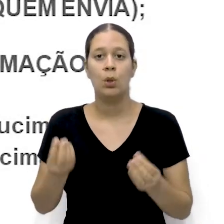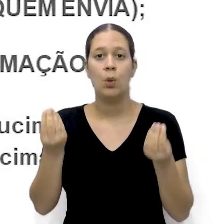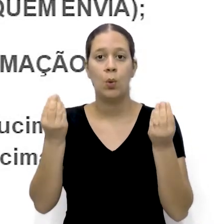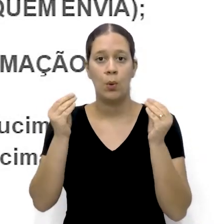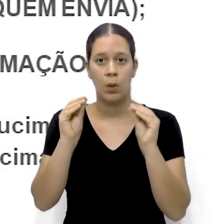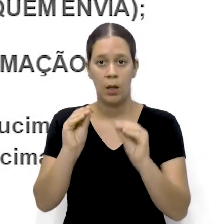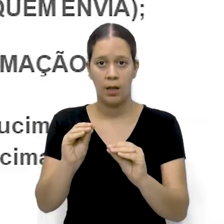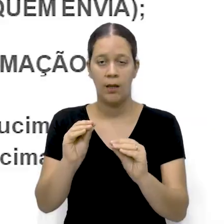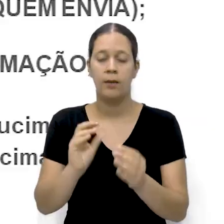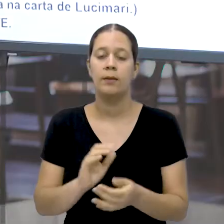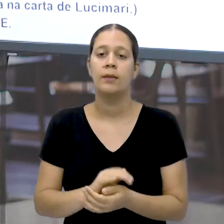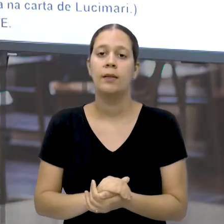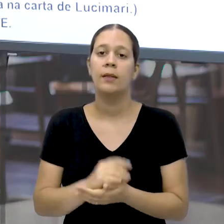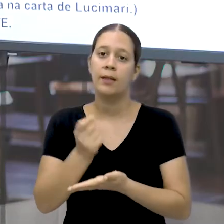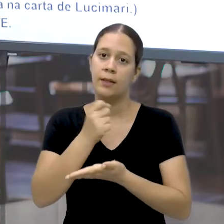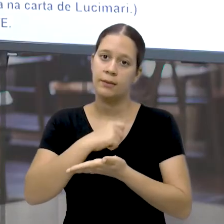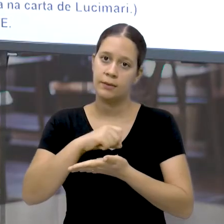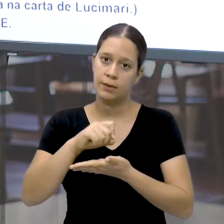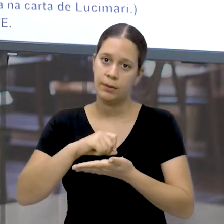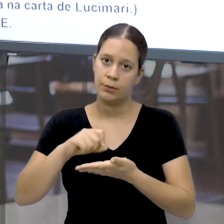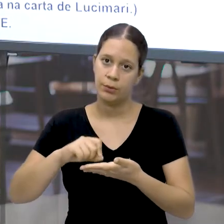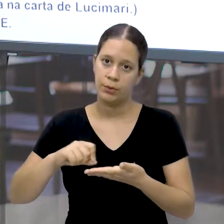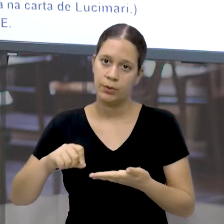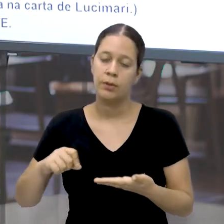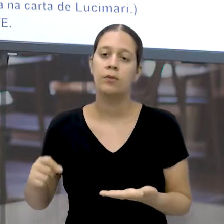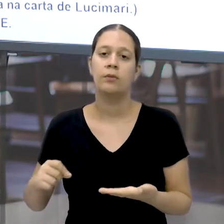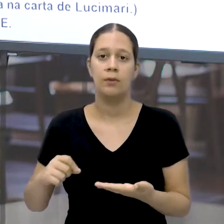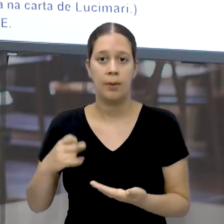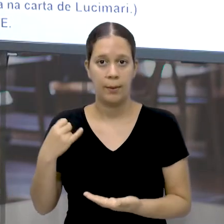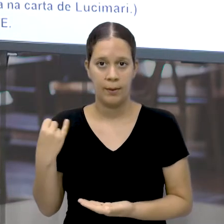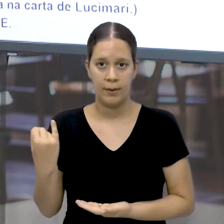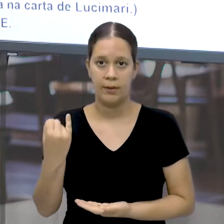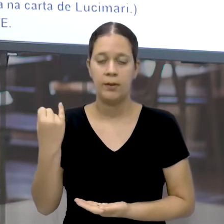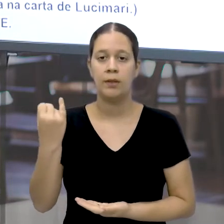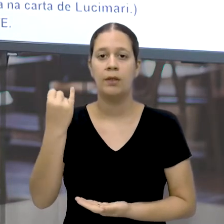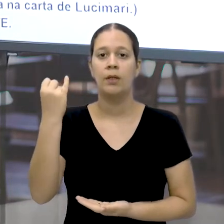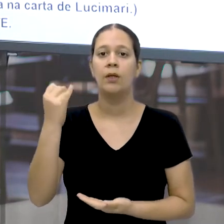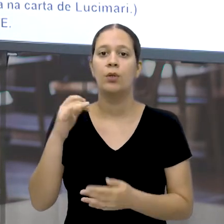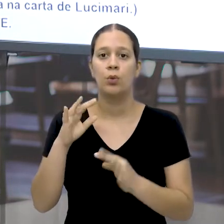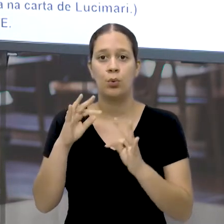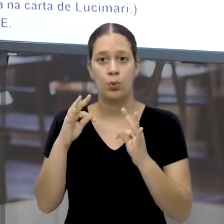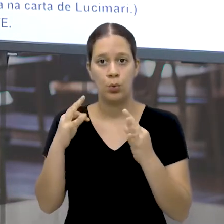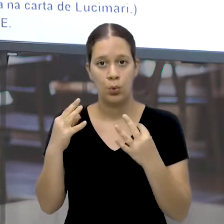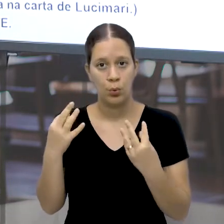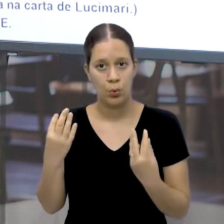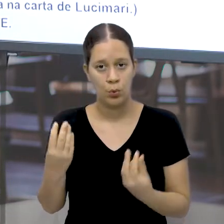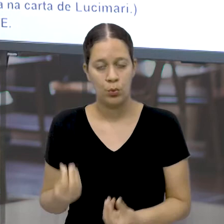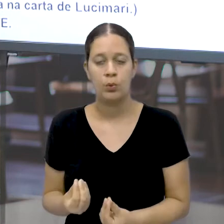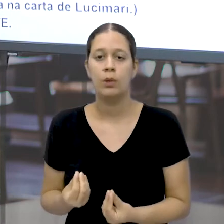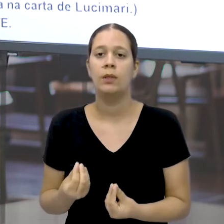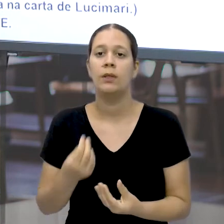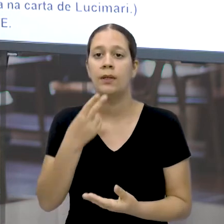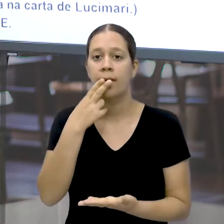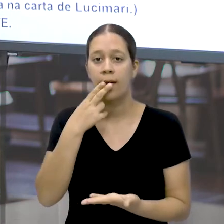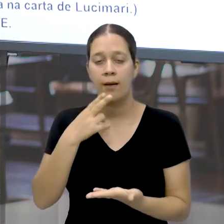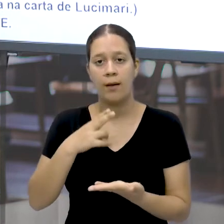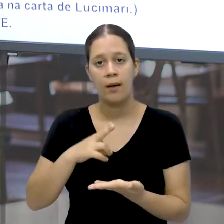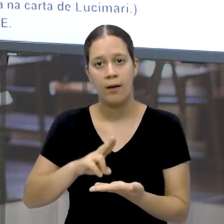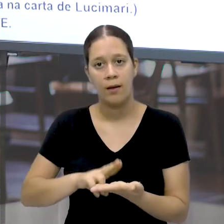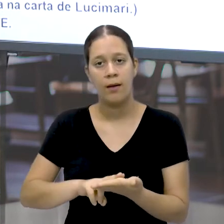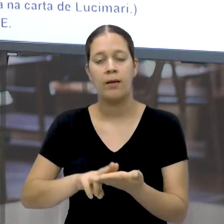E a assinatura Do remetente É primordial Toda a carta Seja ela De solicitação